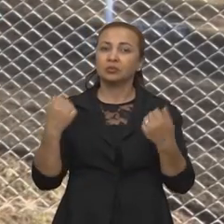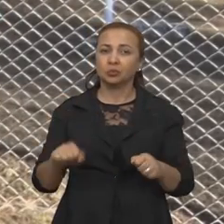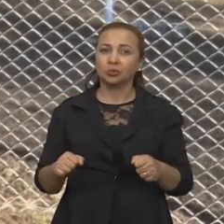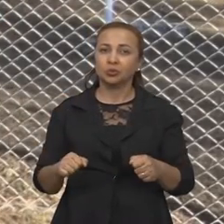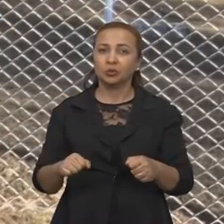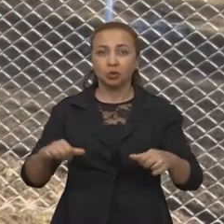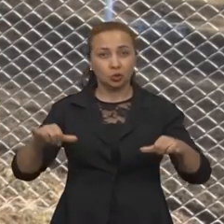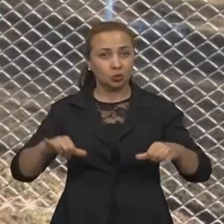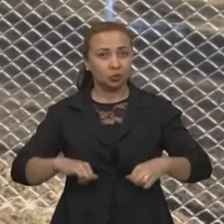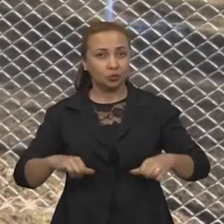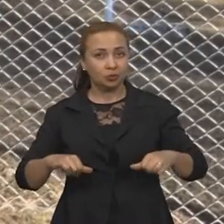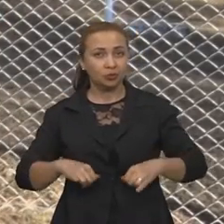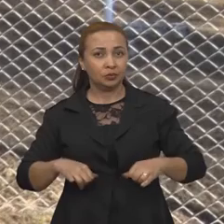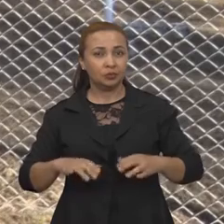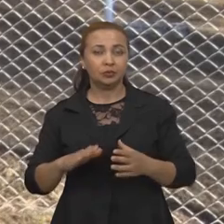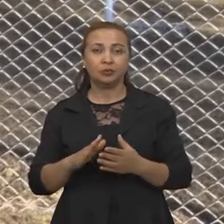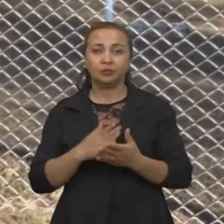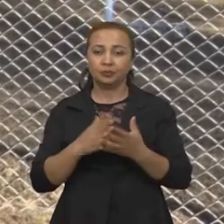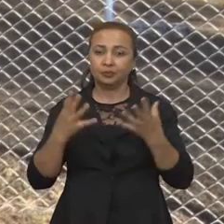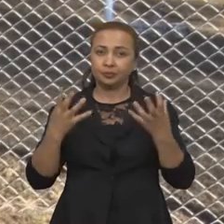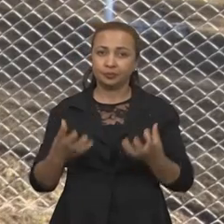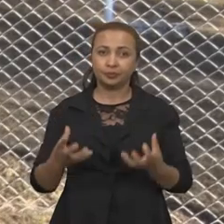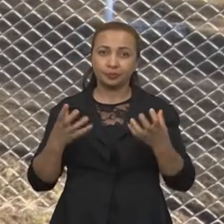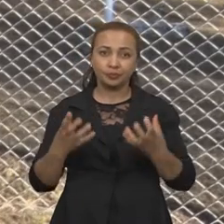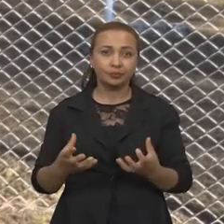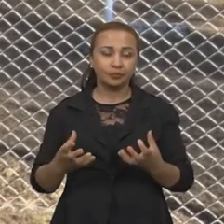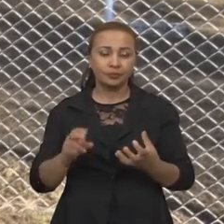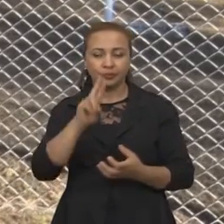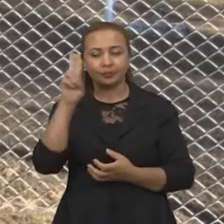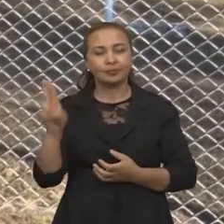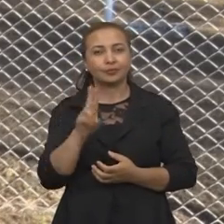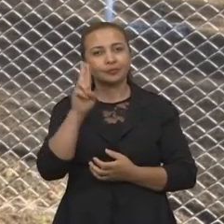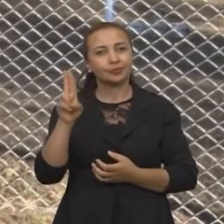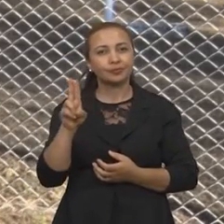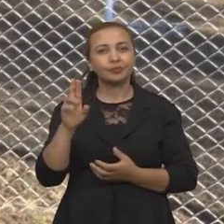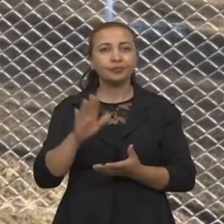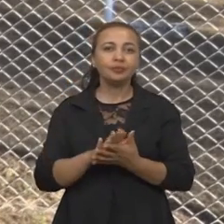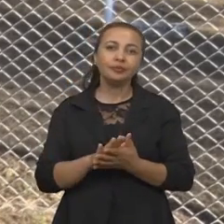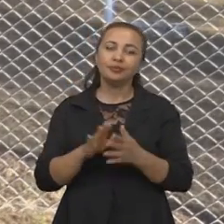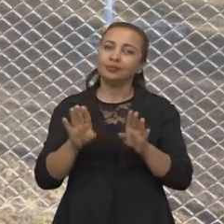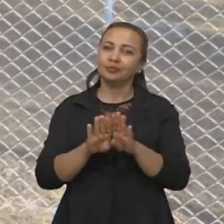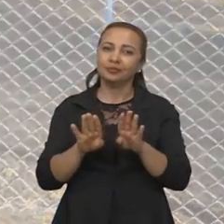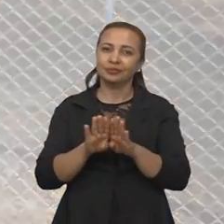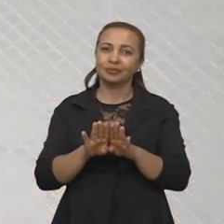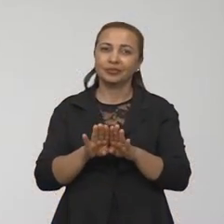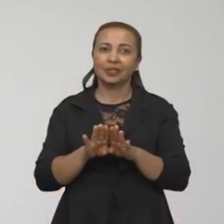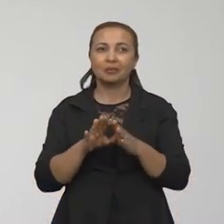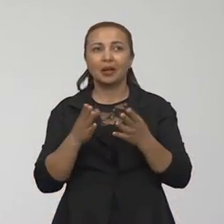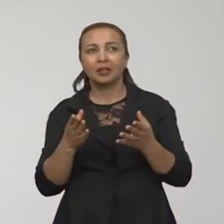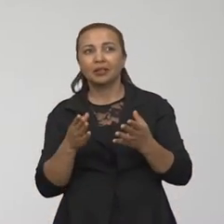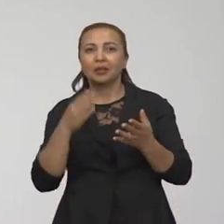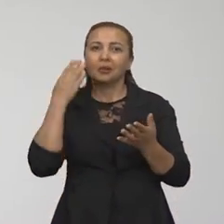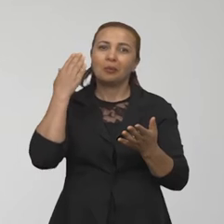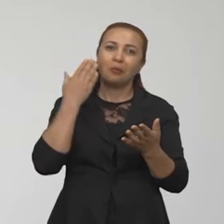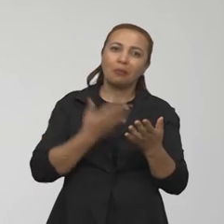ela pode sofrer uma sobrecarga de uso e um déficit.